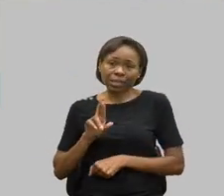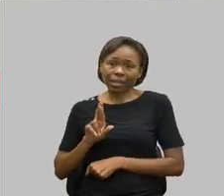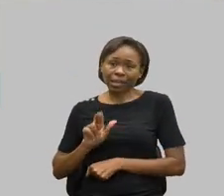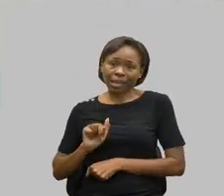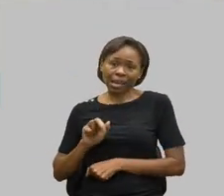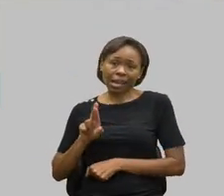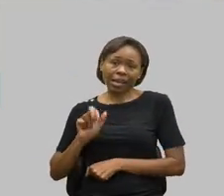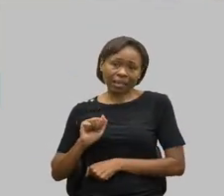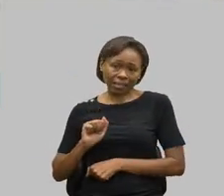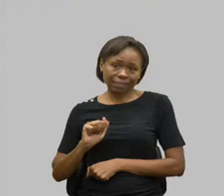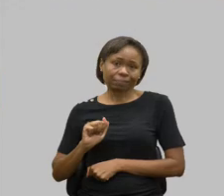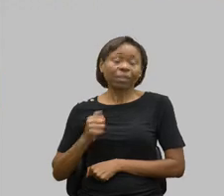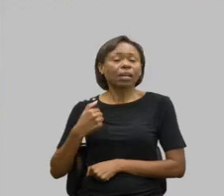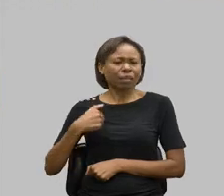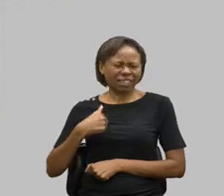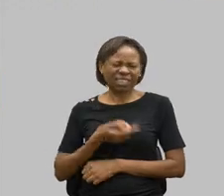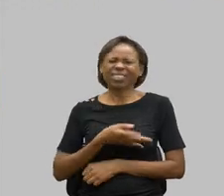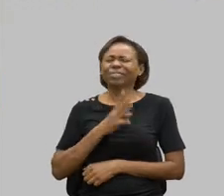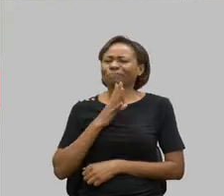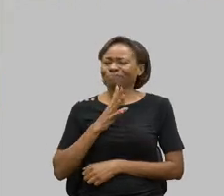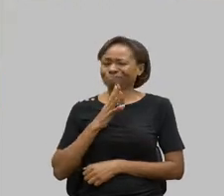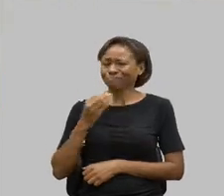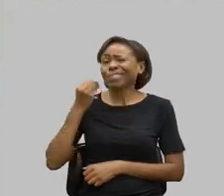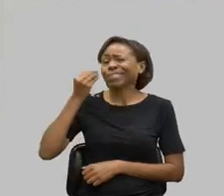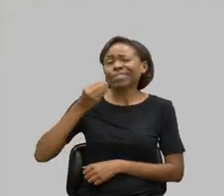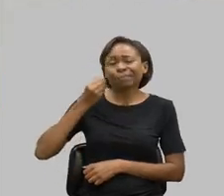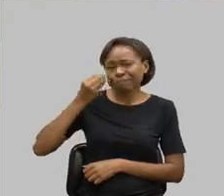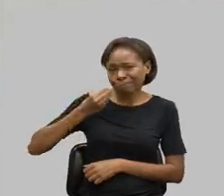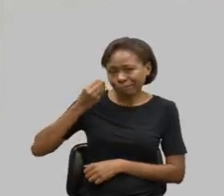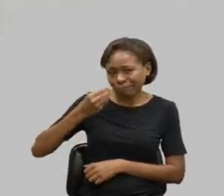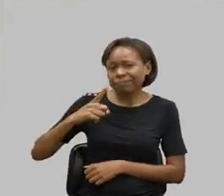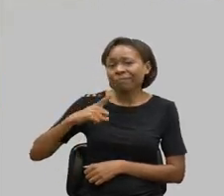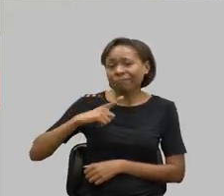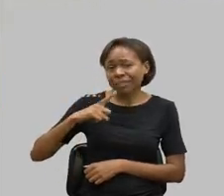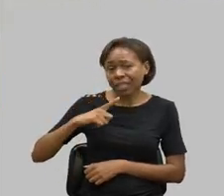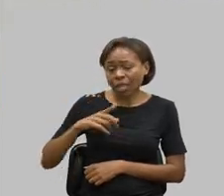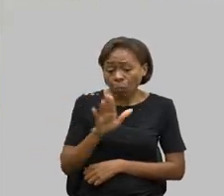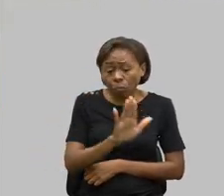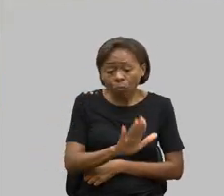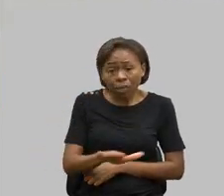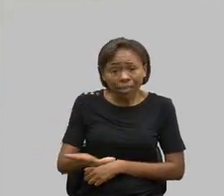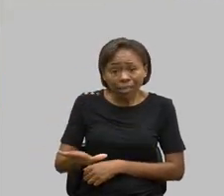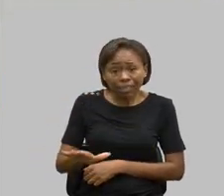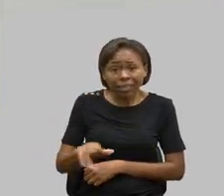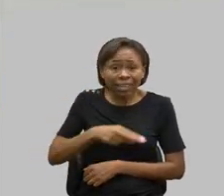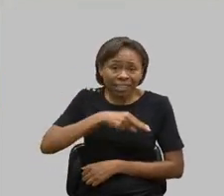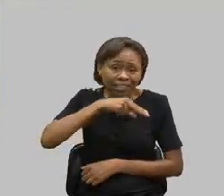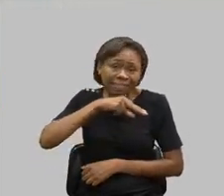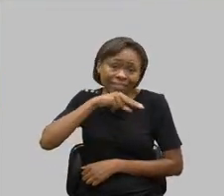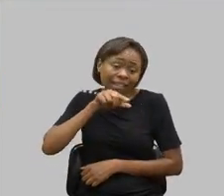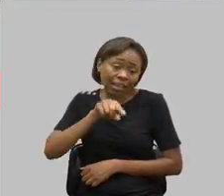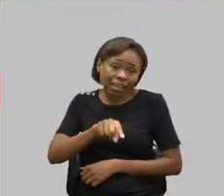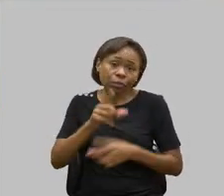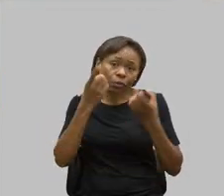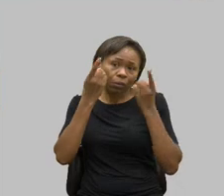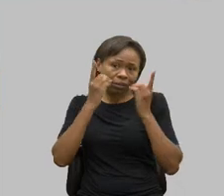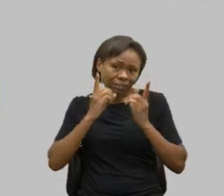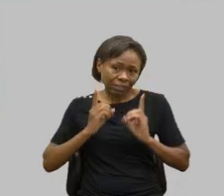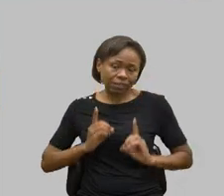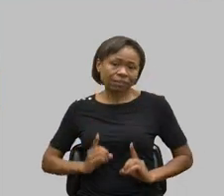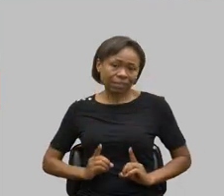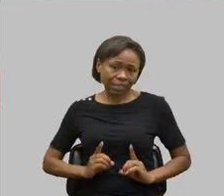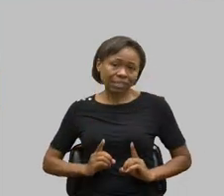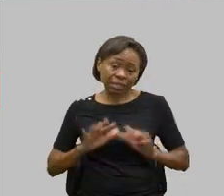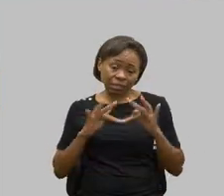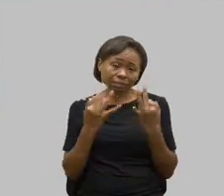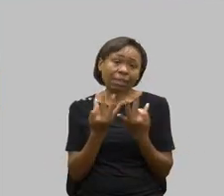sei o que é ter uma criança com deficiência no meio